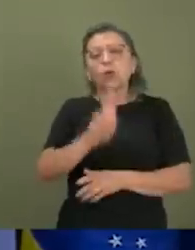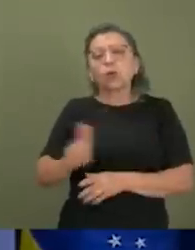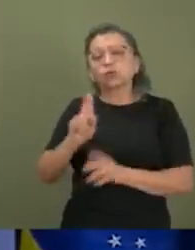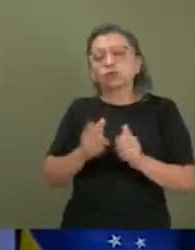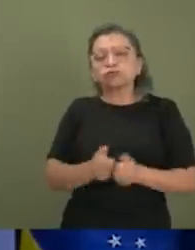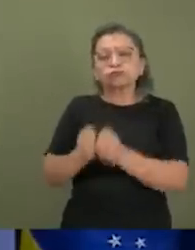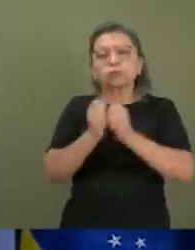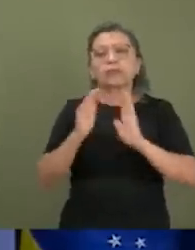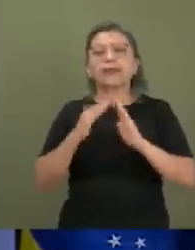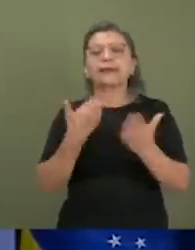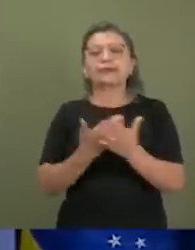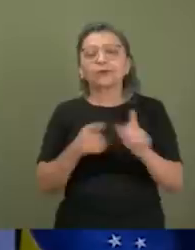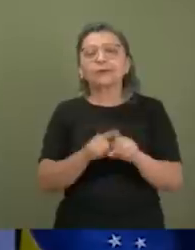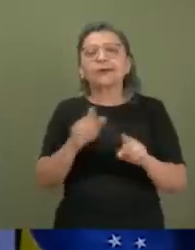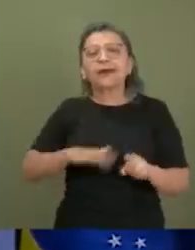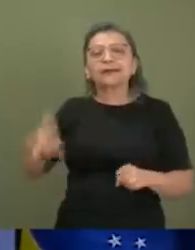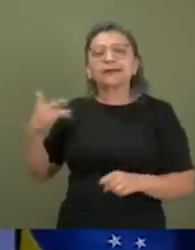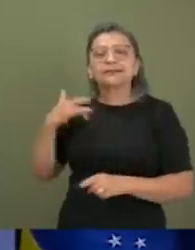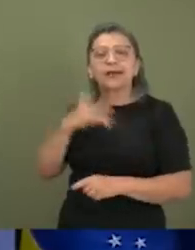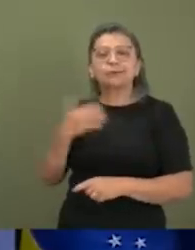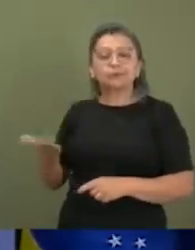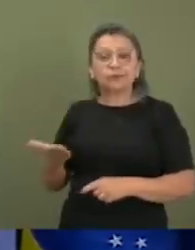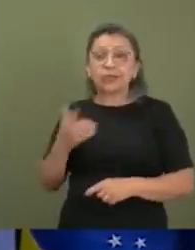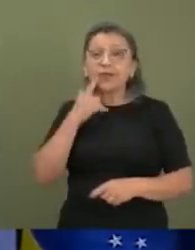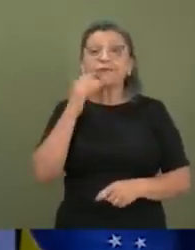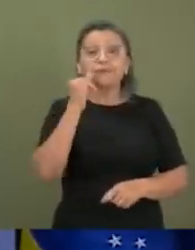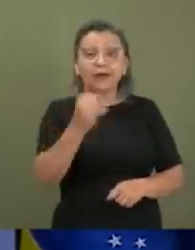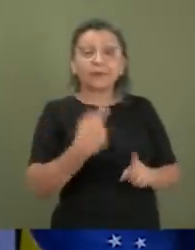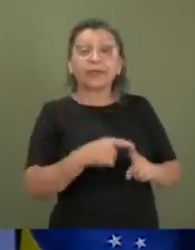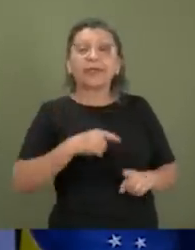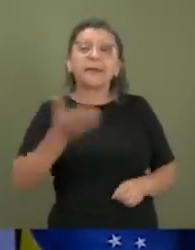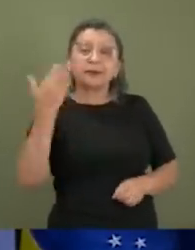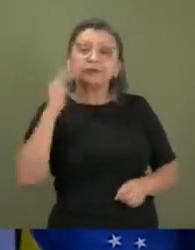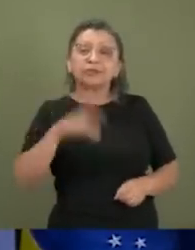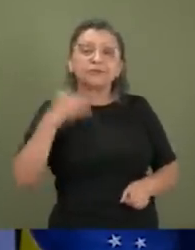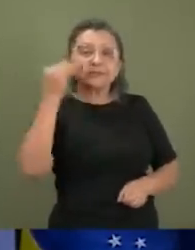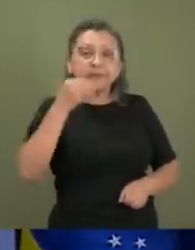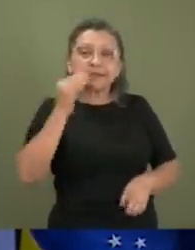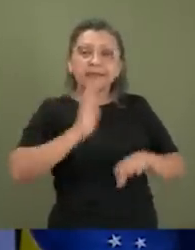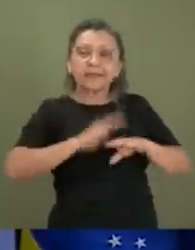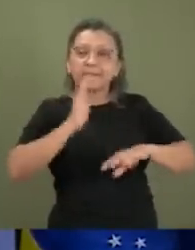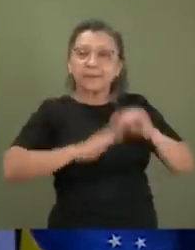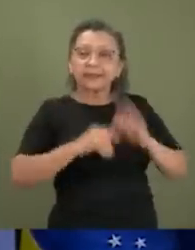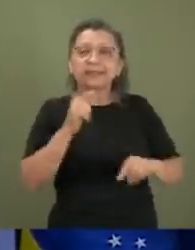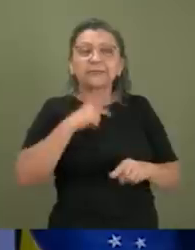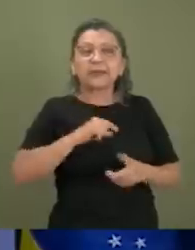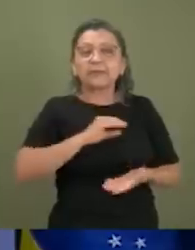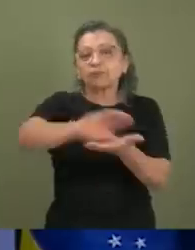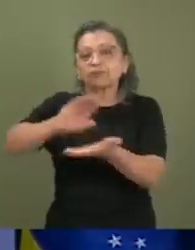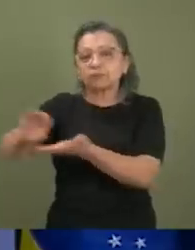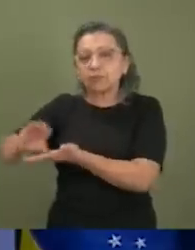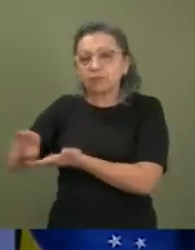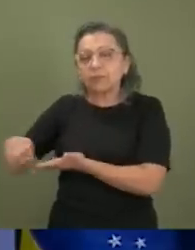escolas e também na saúde. E eu digo isso pelas experiências que eu tive na prática, inclusive mandando emendas parlamentares do meu